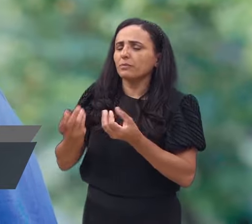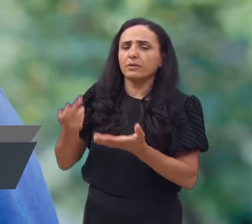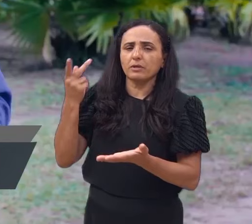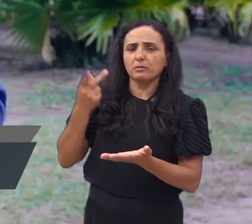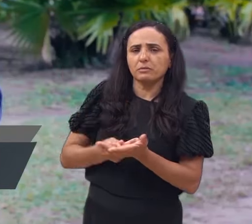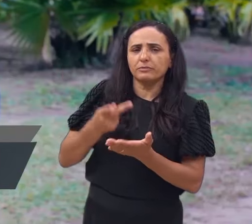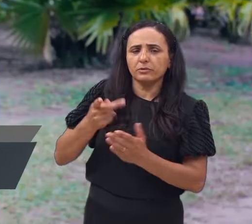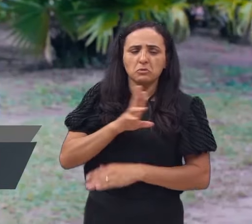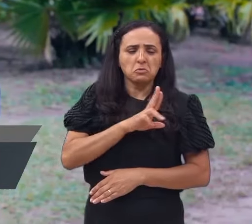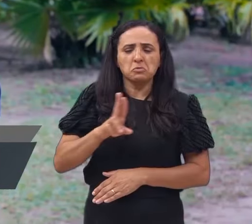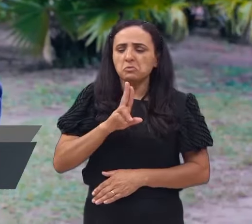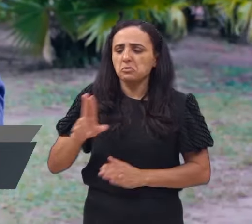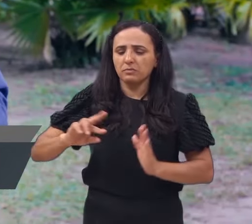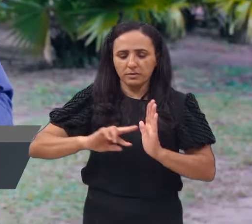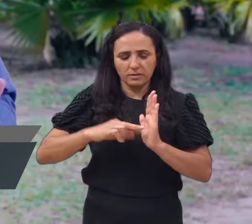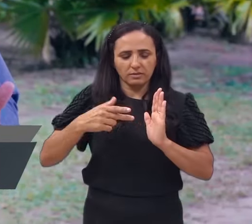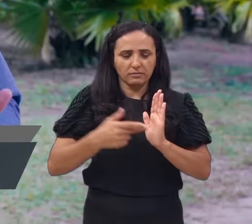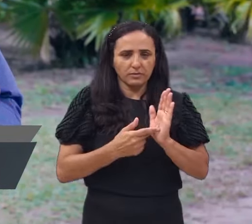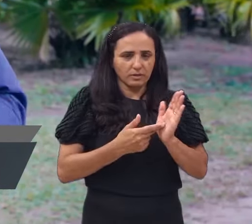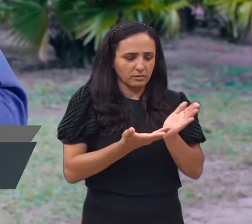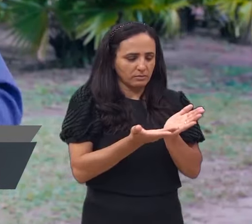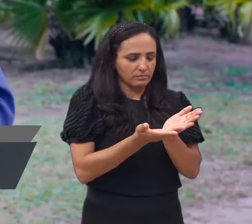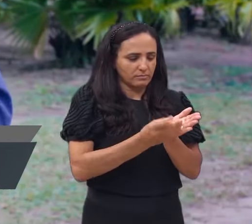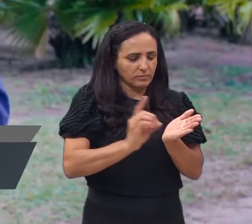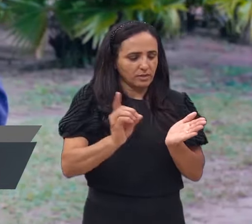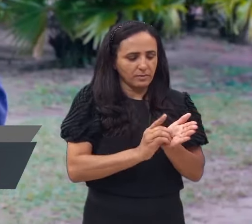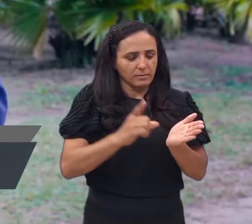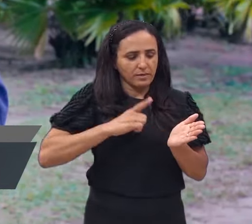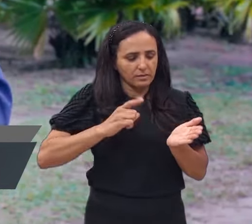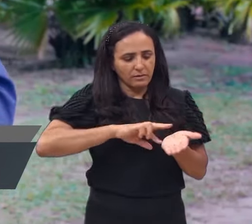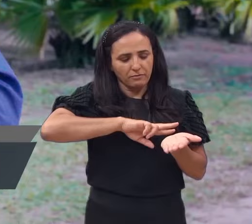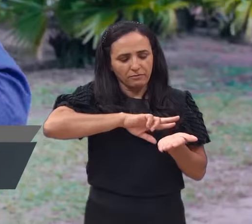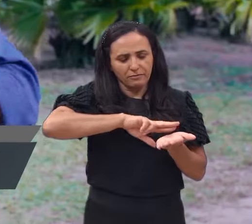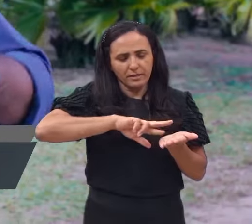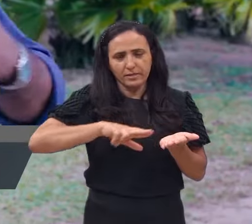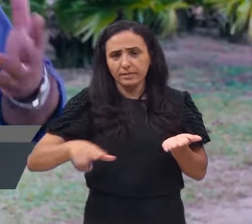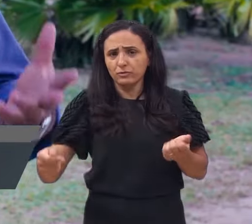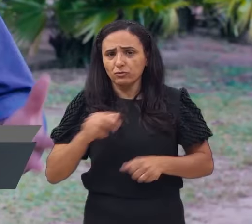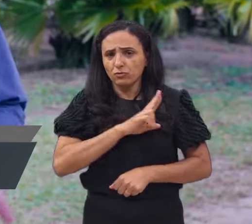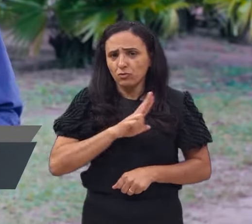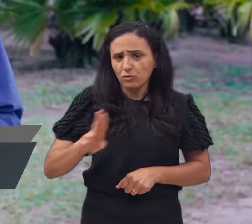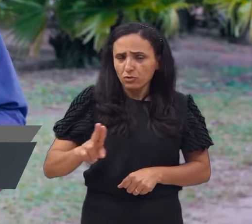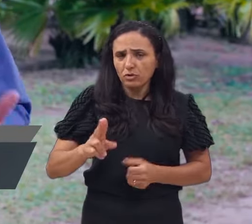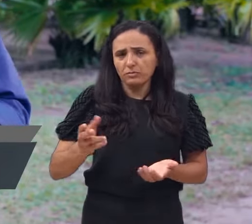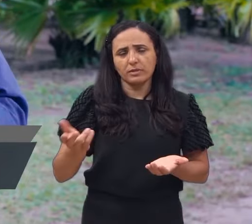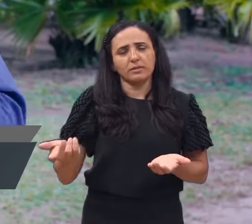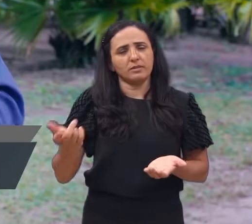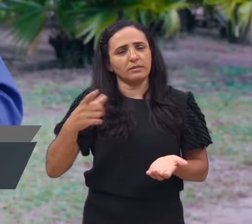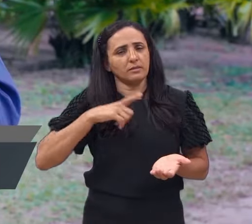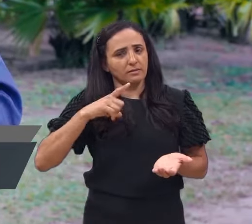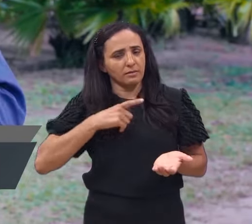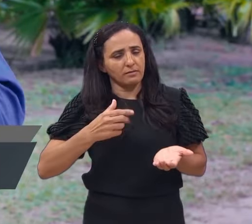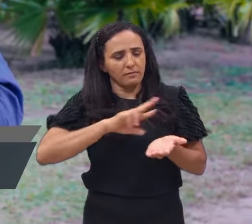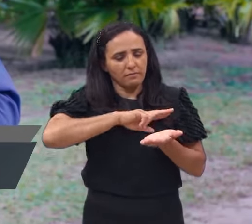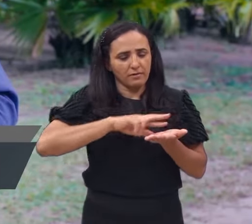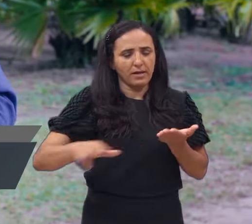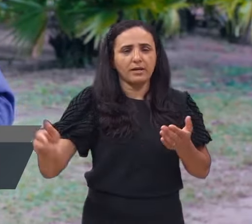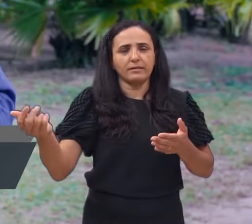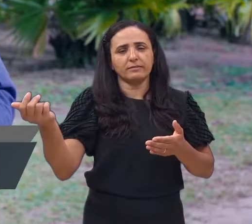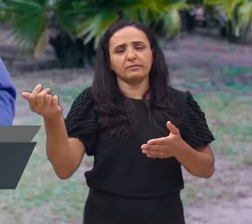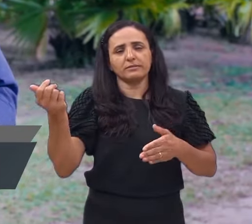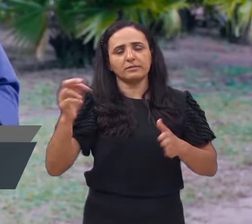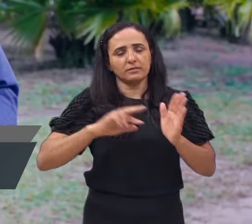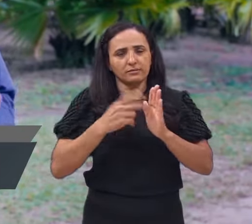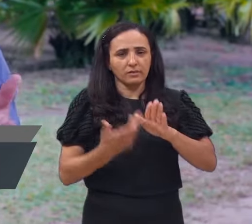Bíblia, e seus significados também diferentes. Observe que, desde Abraão, como eu falei, quando o Senhor transforma o nome de Abraão,